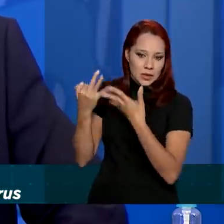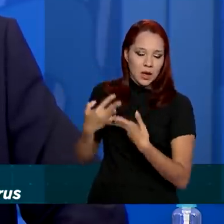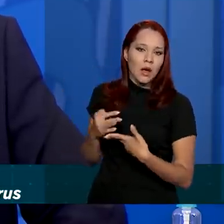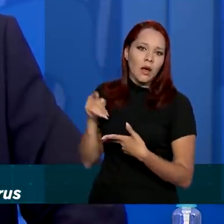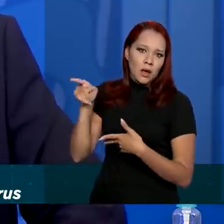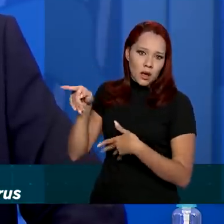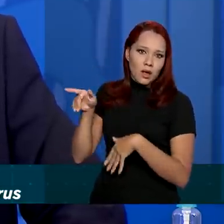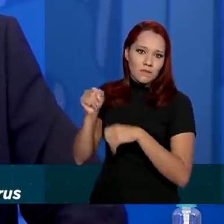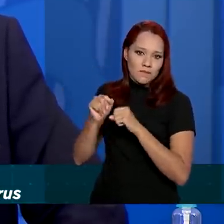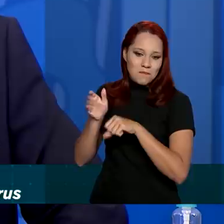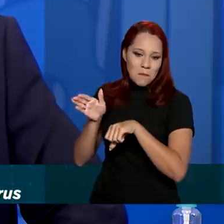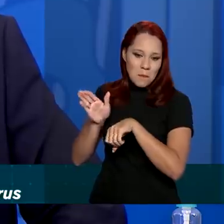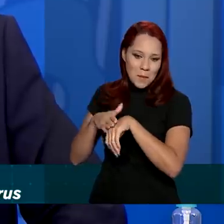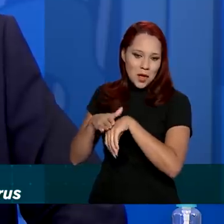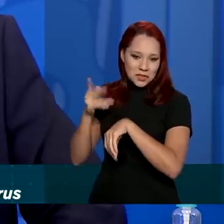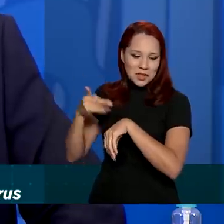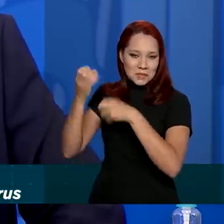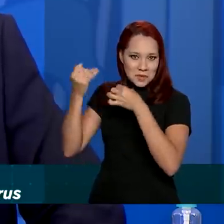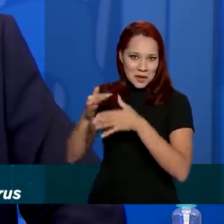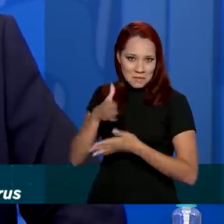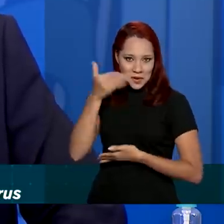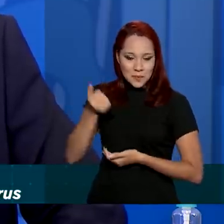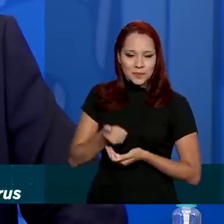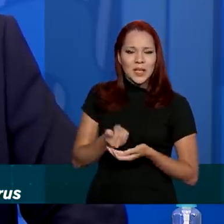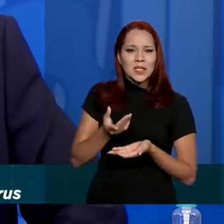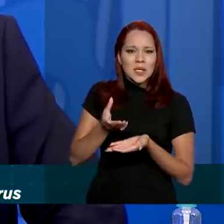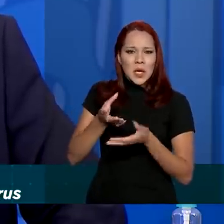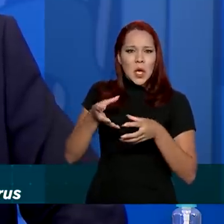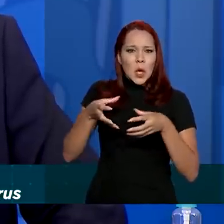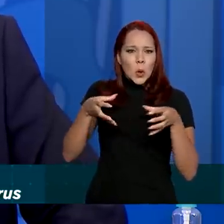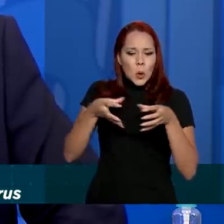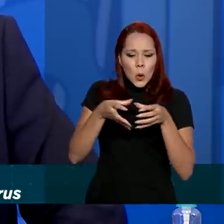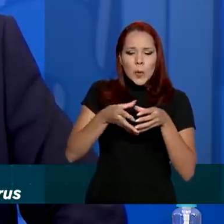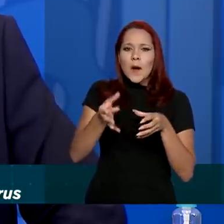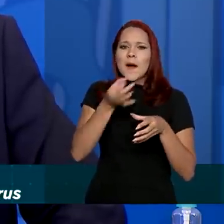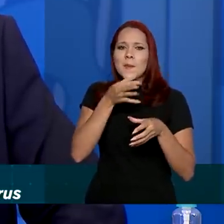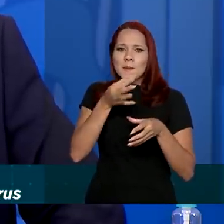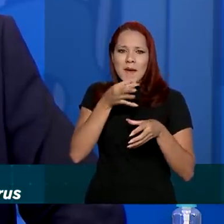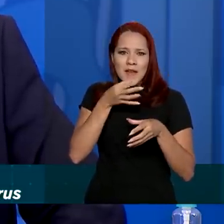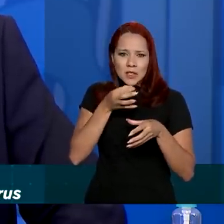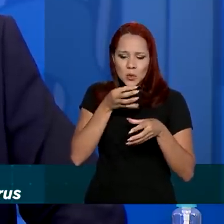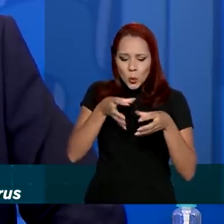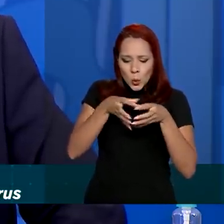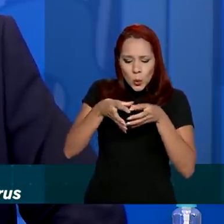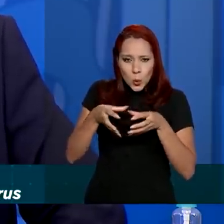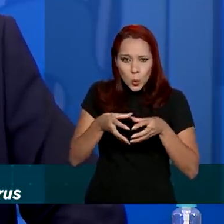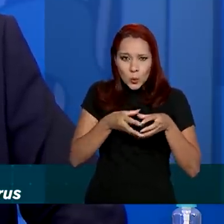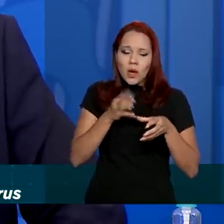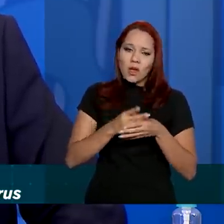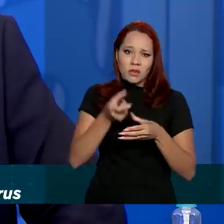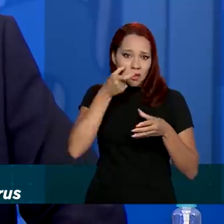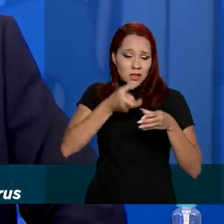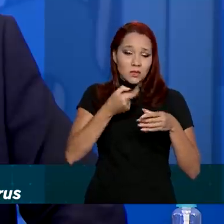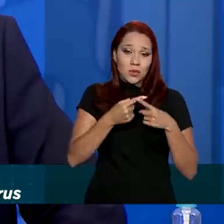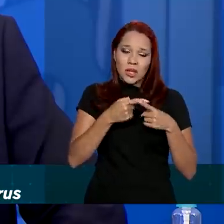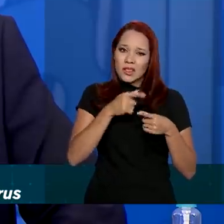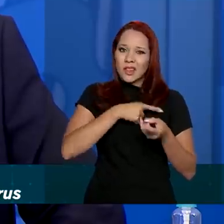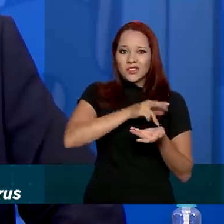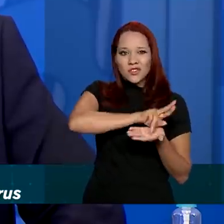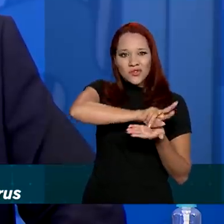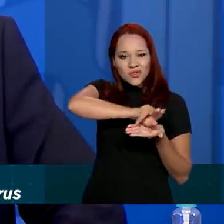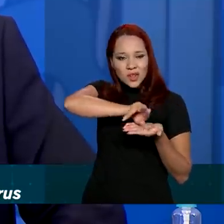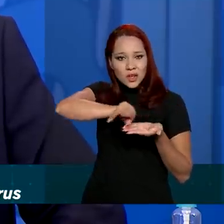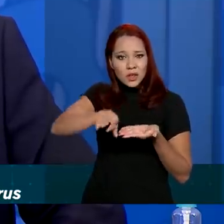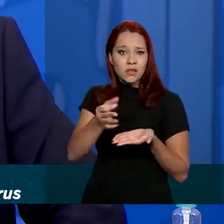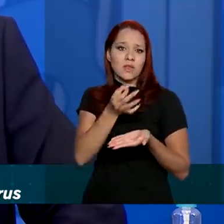explicar como é, esse coquetel é importante, por isso que é importante a gente ter mais de um medicamento também, possíveis variações e